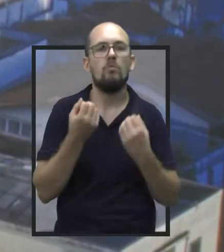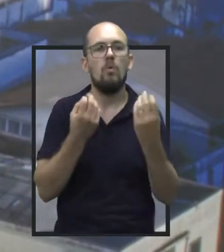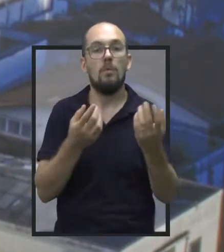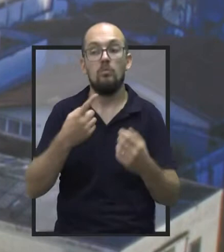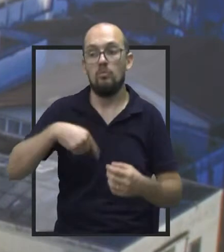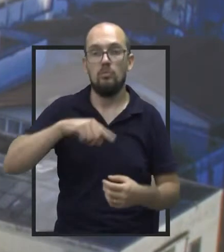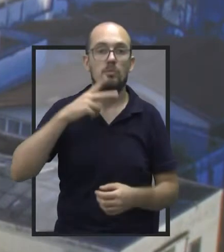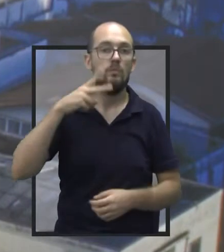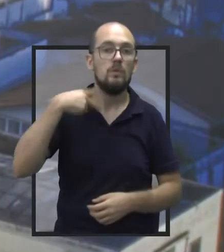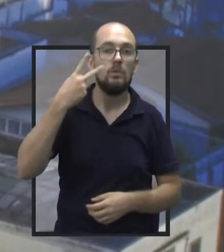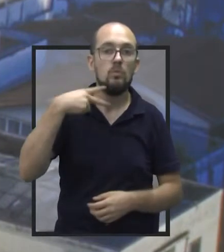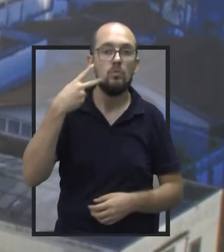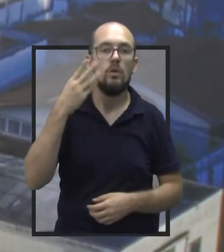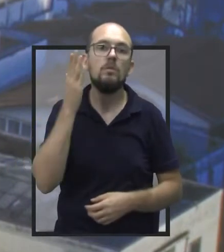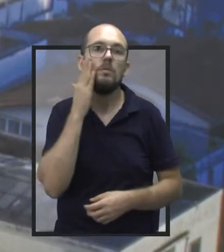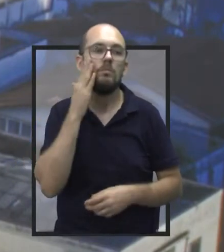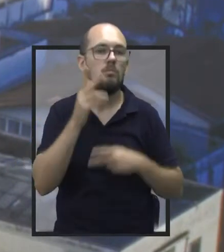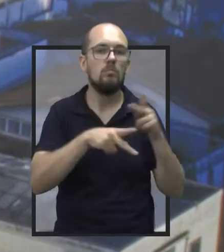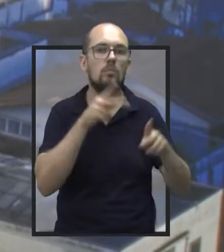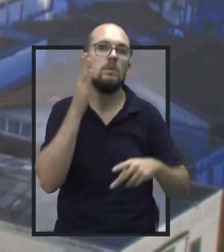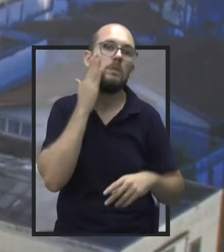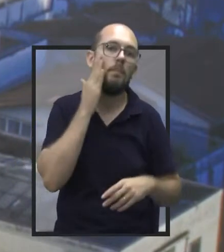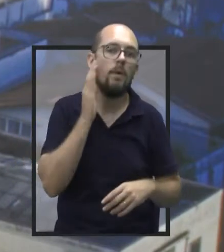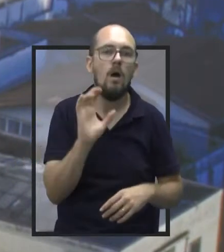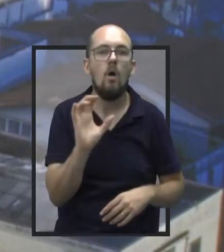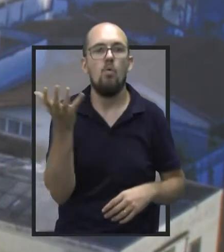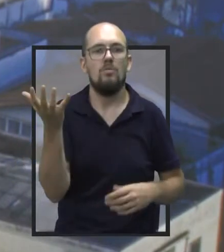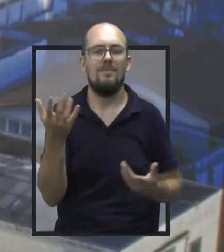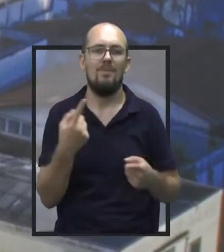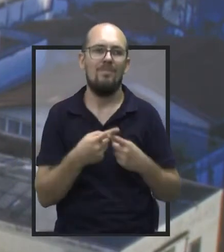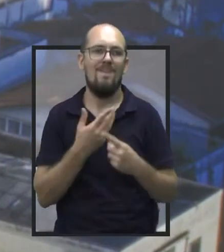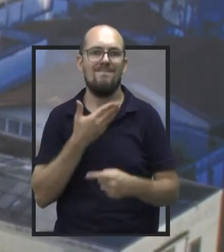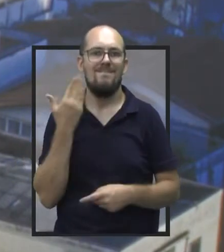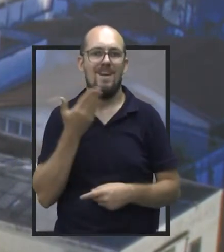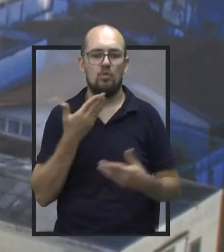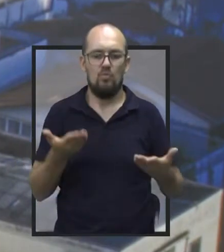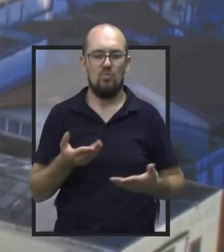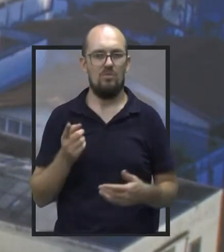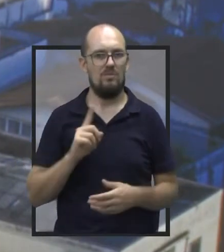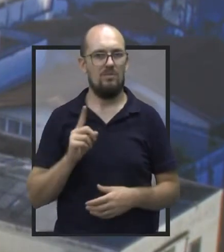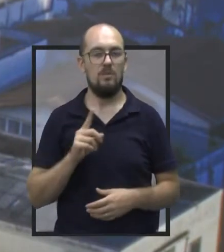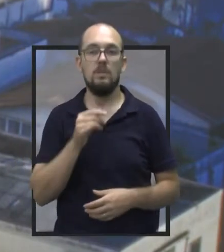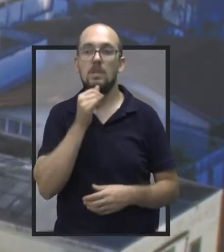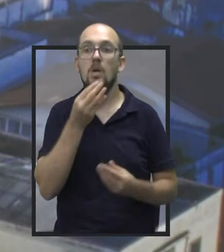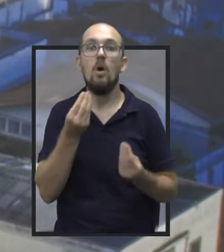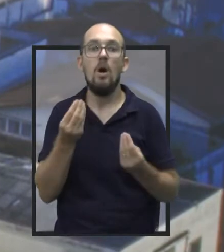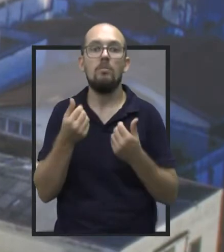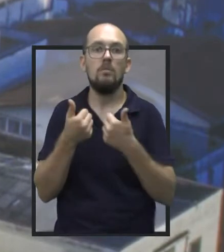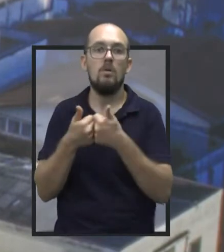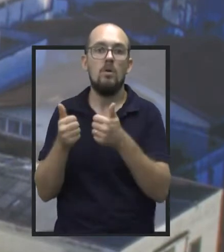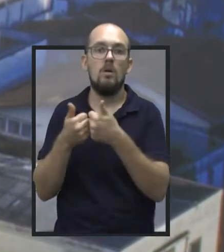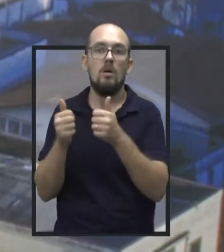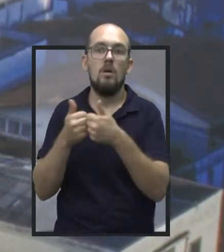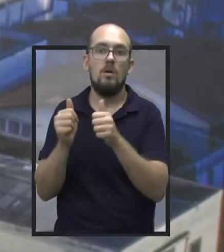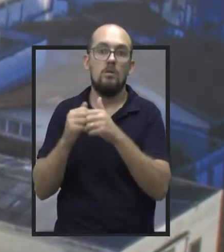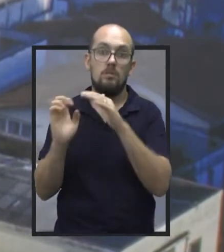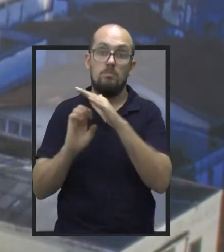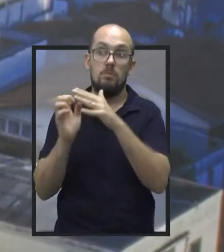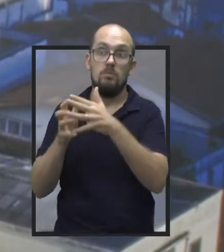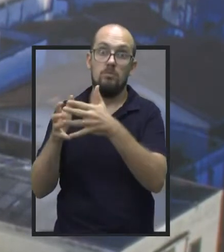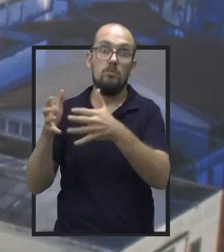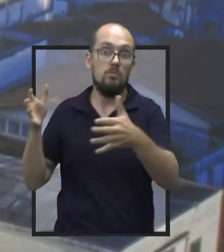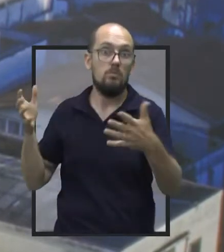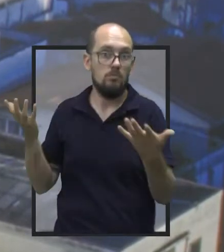vereadores, para a população, para a população estar sabendo o que está acontecendo. Porque não é fácil nos dias de hoje você manter uma empresa do tamanho que é a empresa